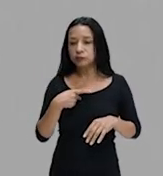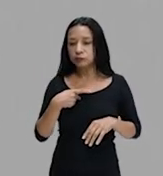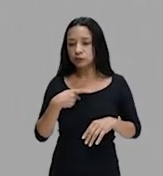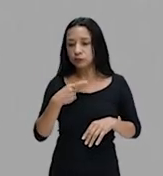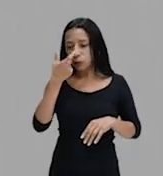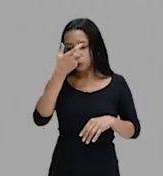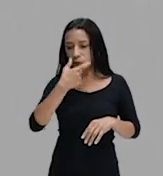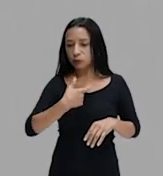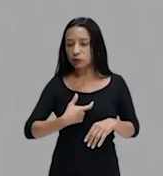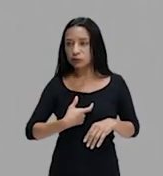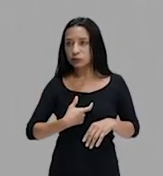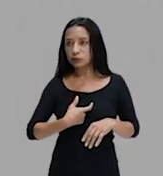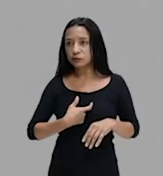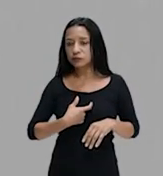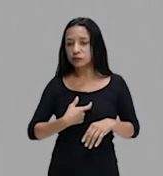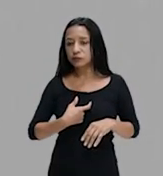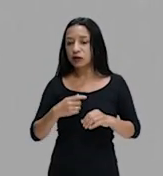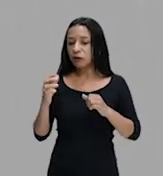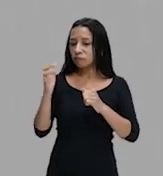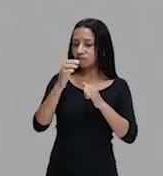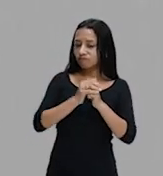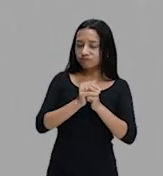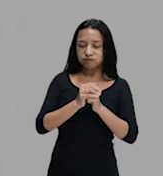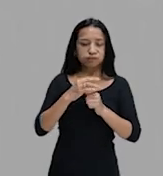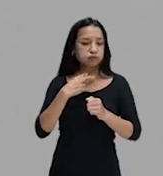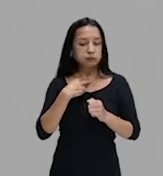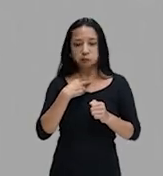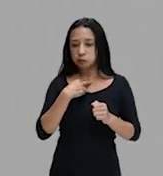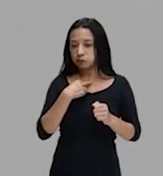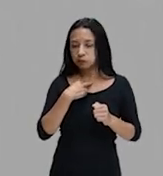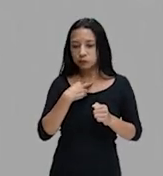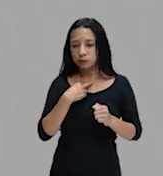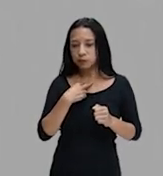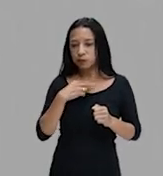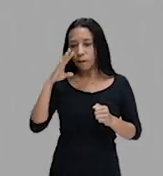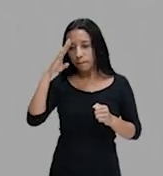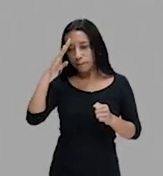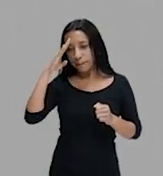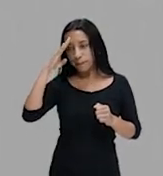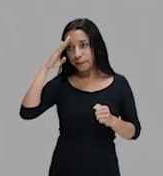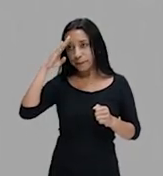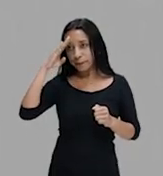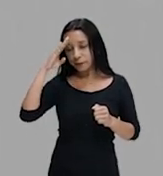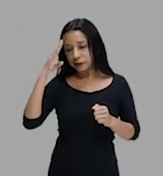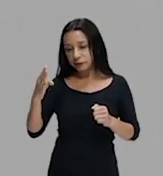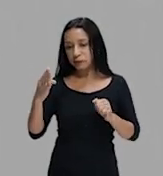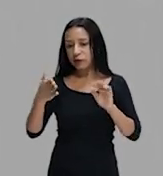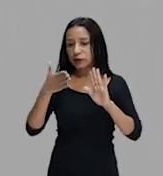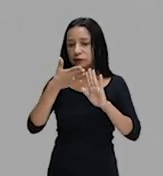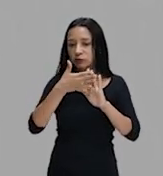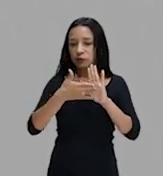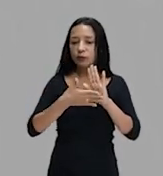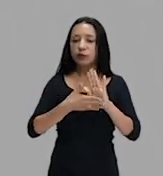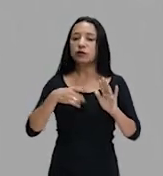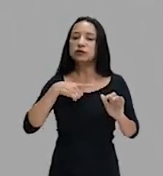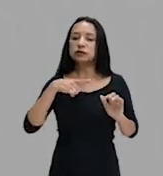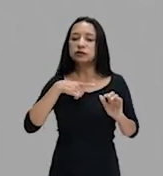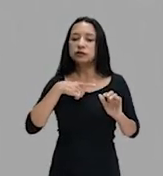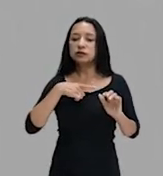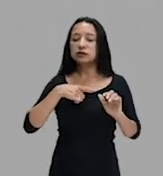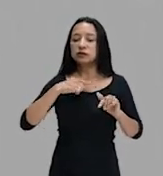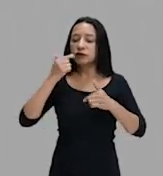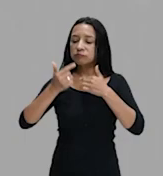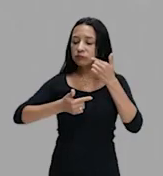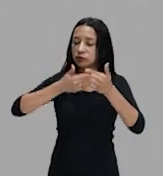ao invés, por exemplo, de esconder. Então, essa é uma das principais propostas que se tem do movimento negro